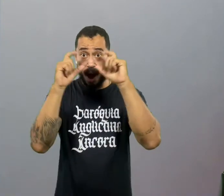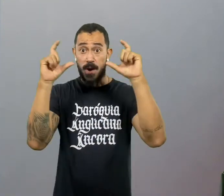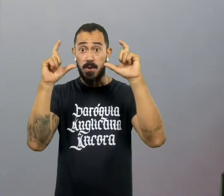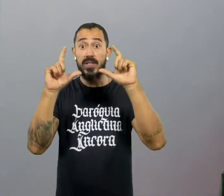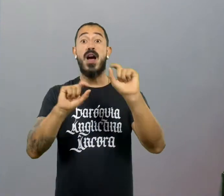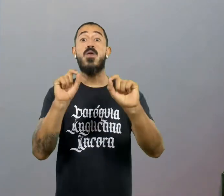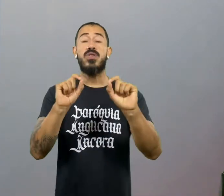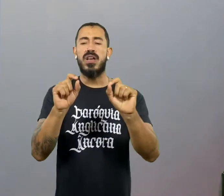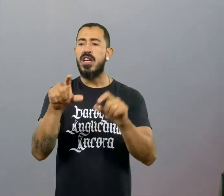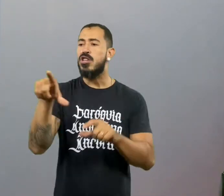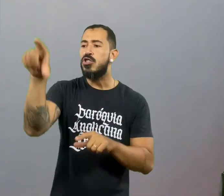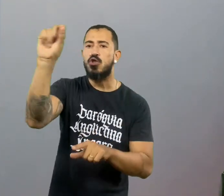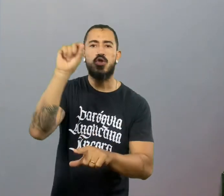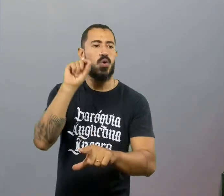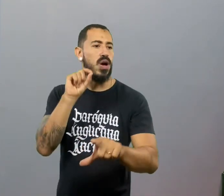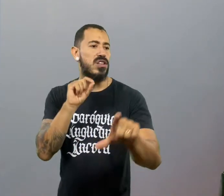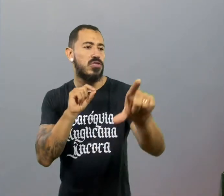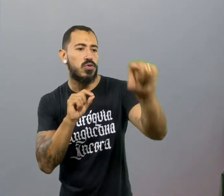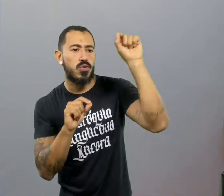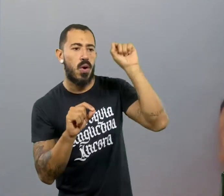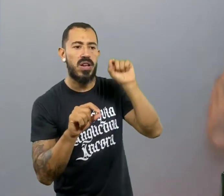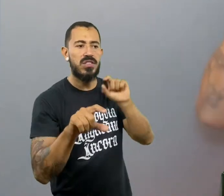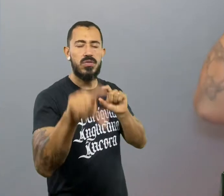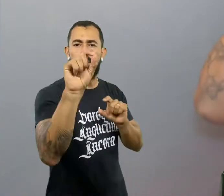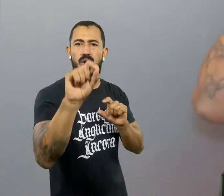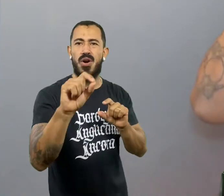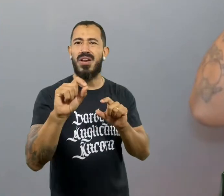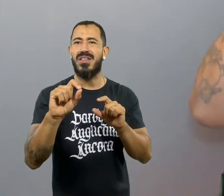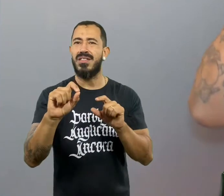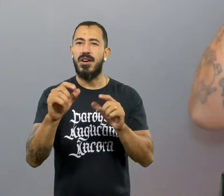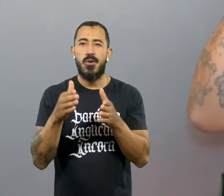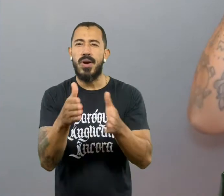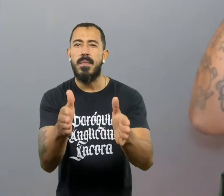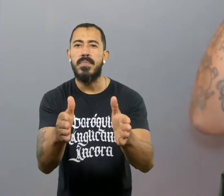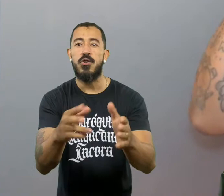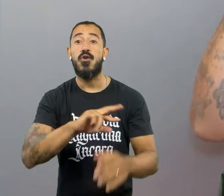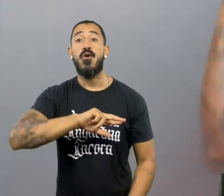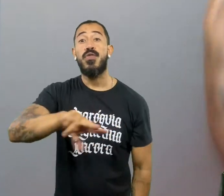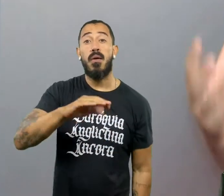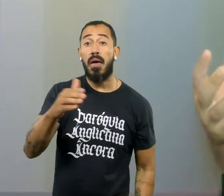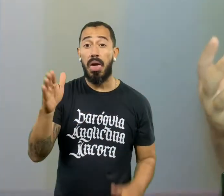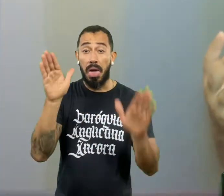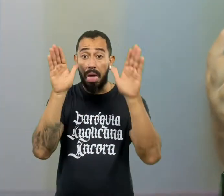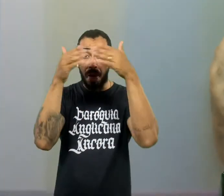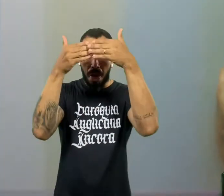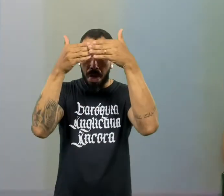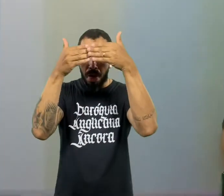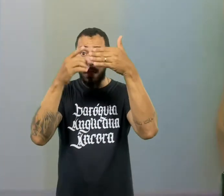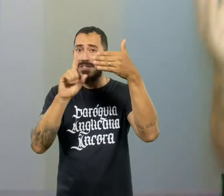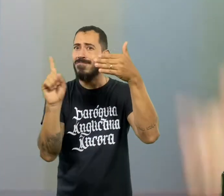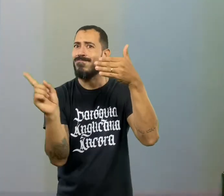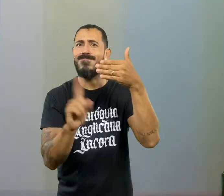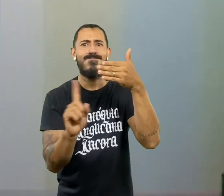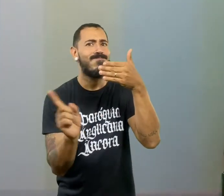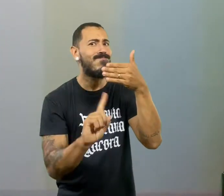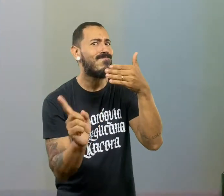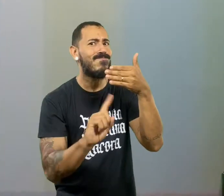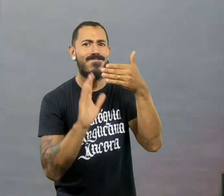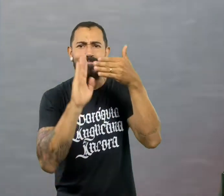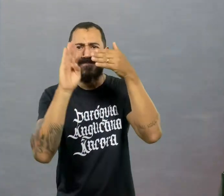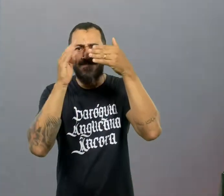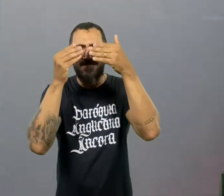saber escolher camisos que são bons. Você não vai como tivesse com olhos vendados para a moralidade e vai seguindo sem